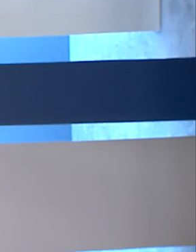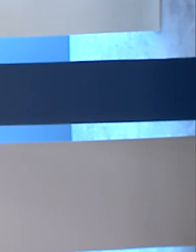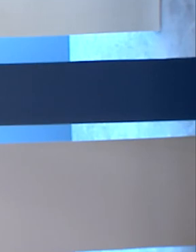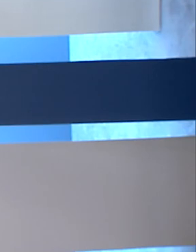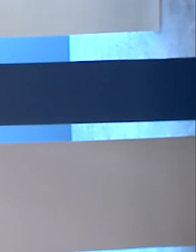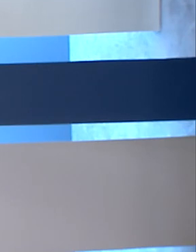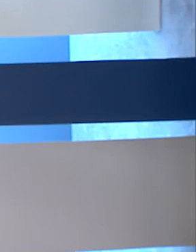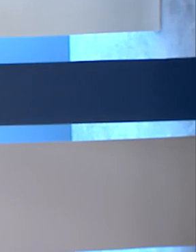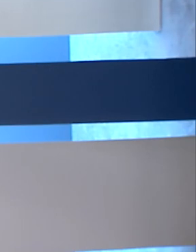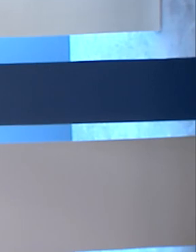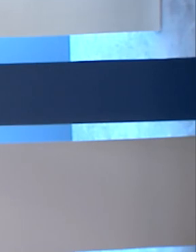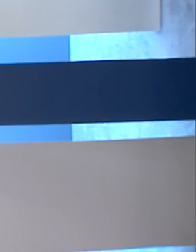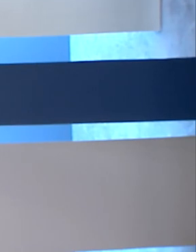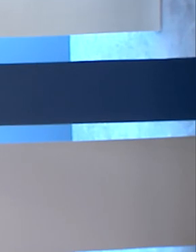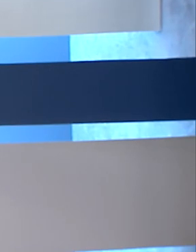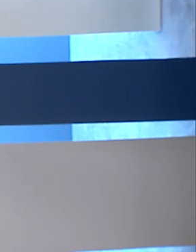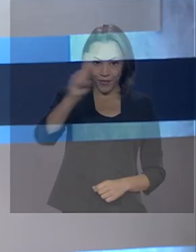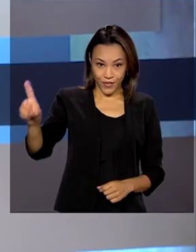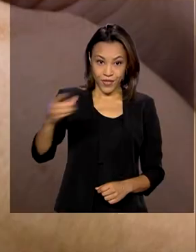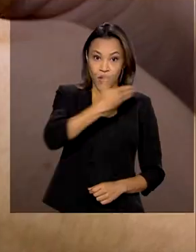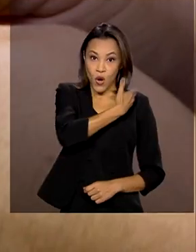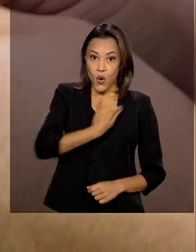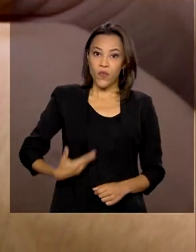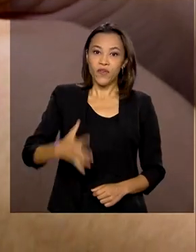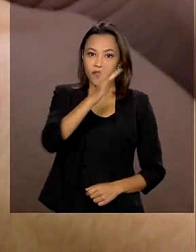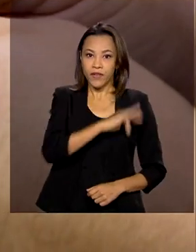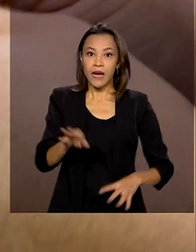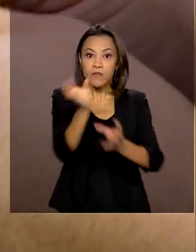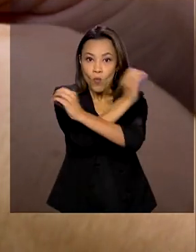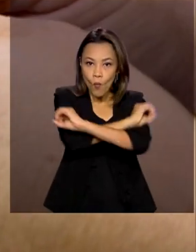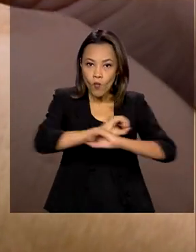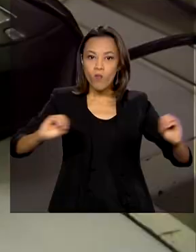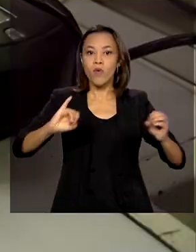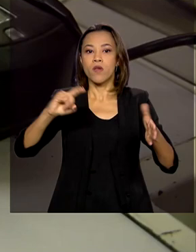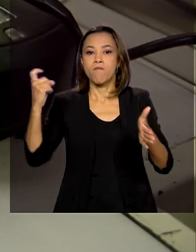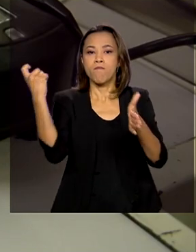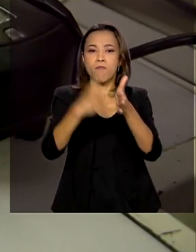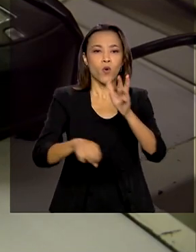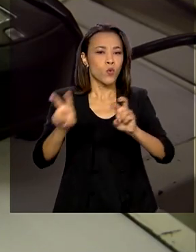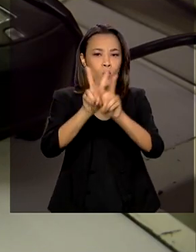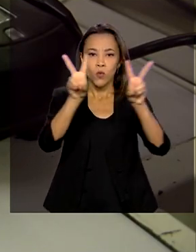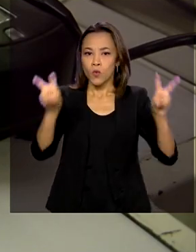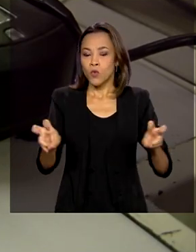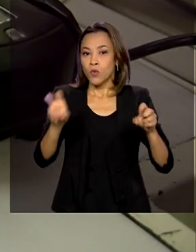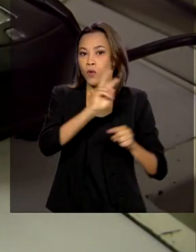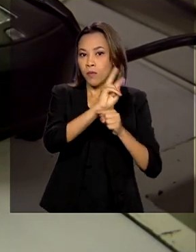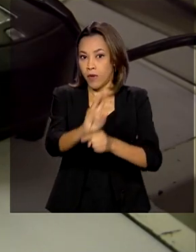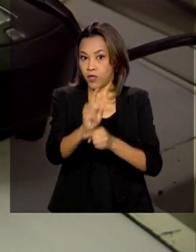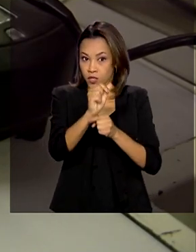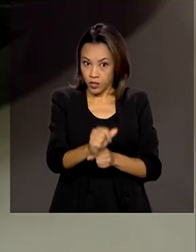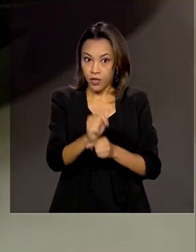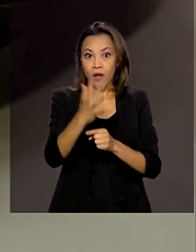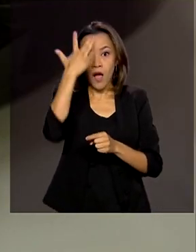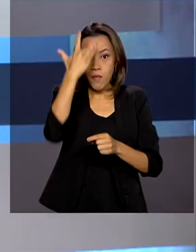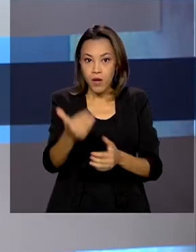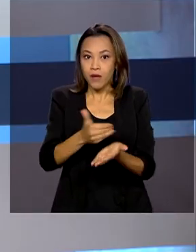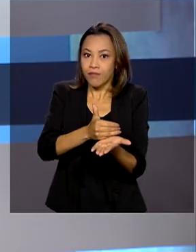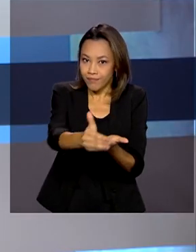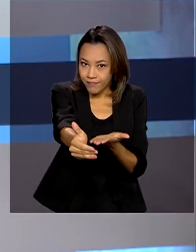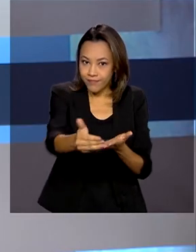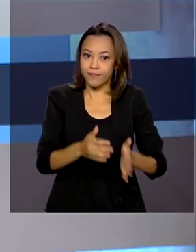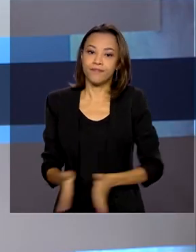Olá, bom dia! Governo federal zera imposto sobre operações de crédito a partir de amanhã.